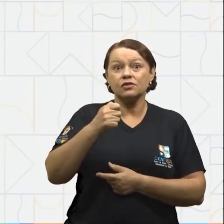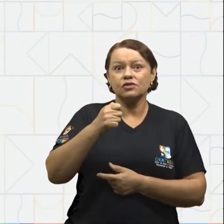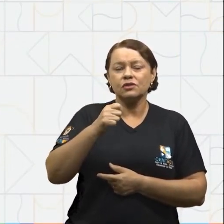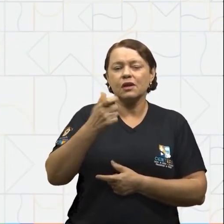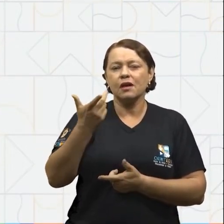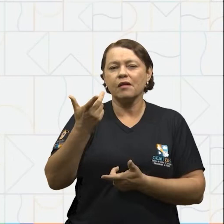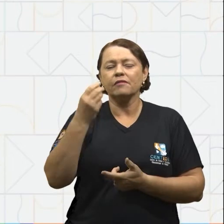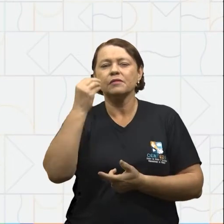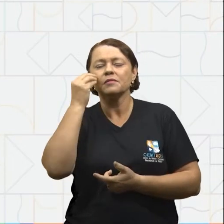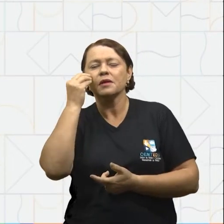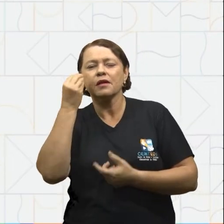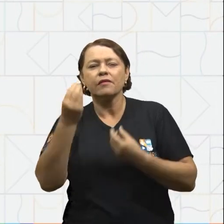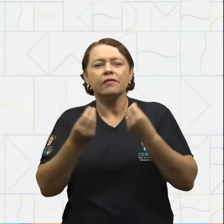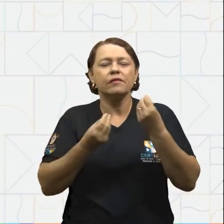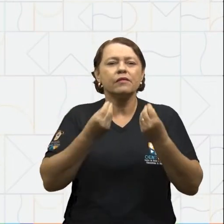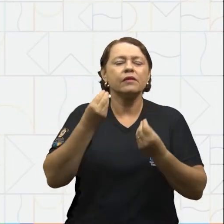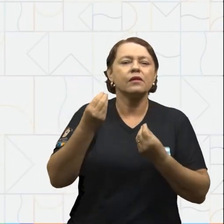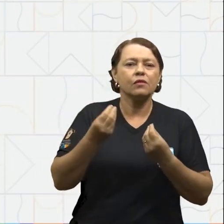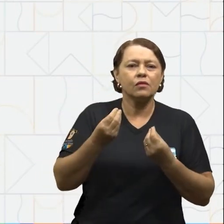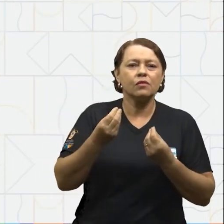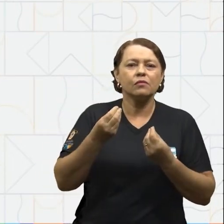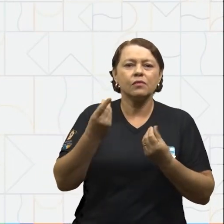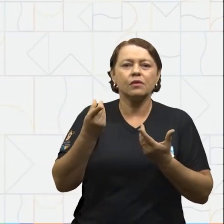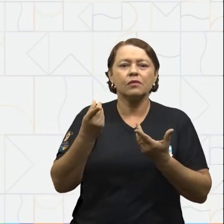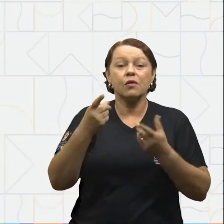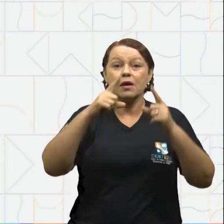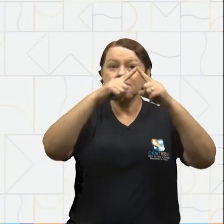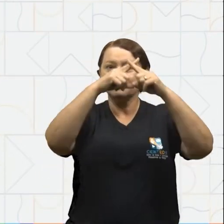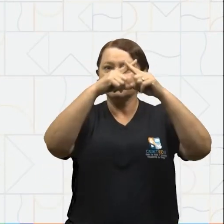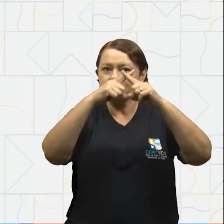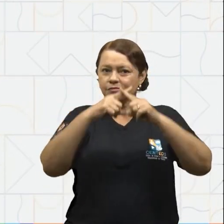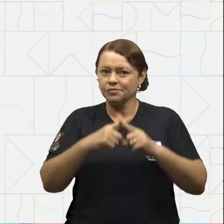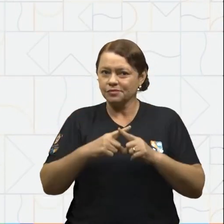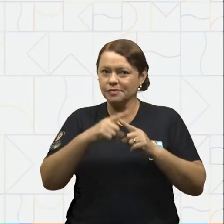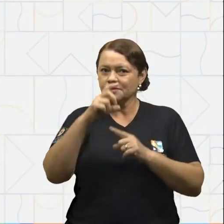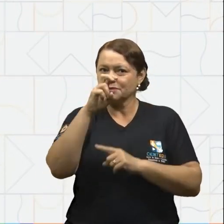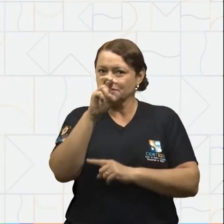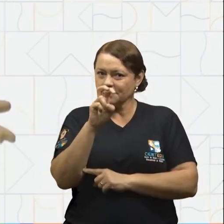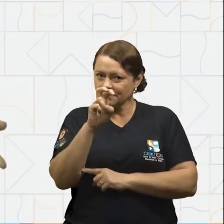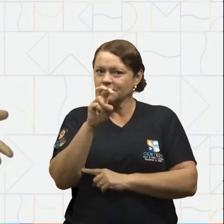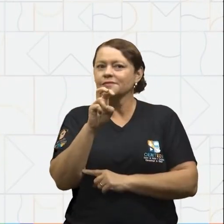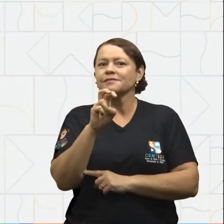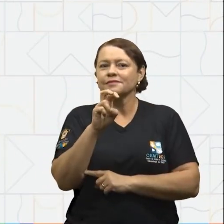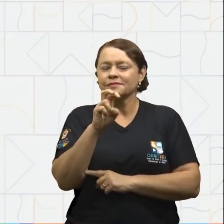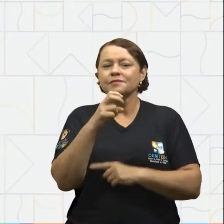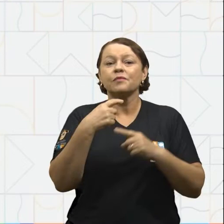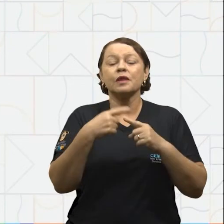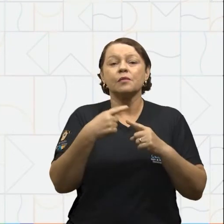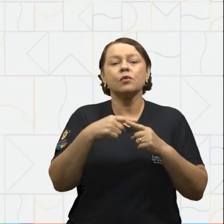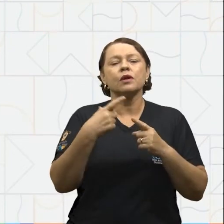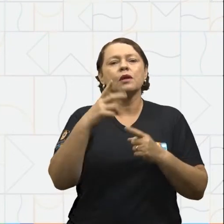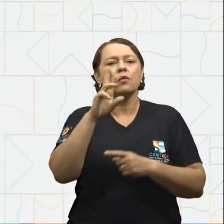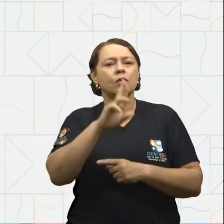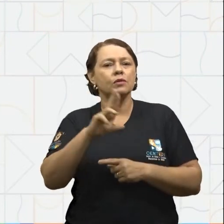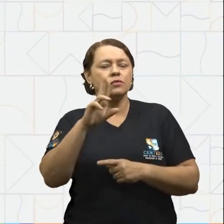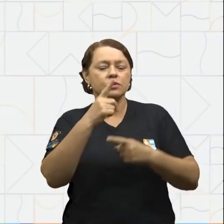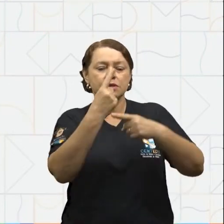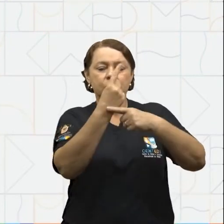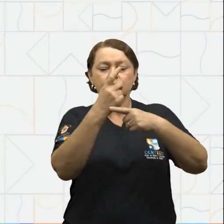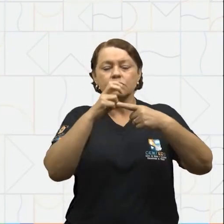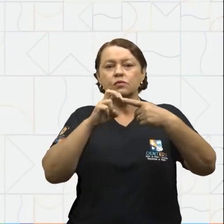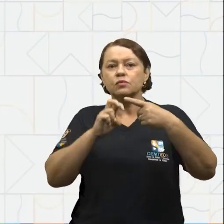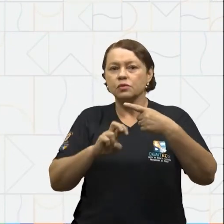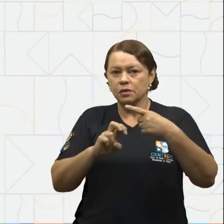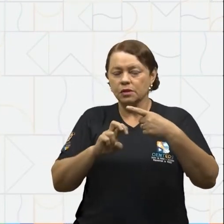para resolver com a ajuda da tabuada de cinco. Porque quando trabalhamos a quinta